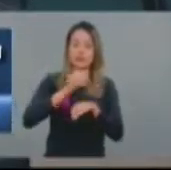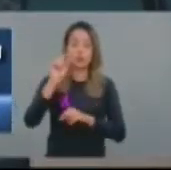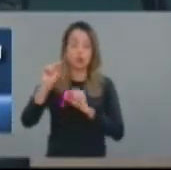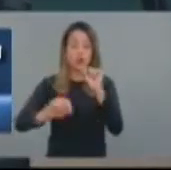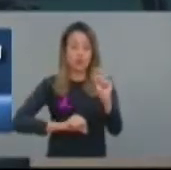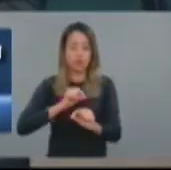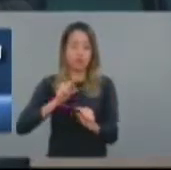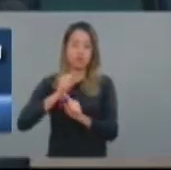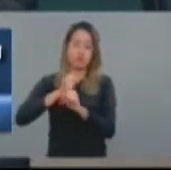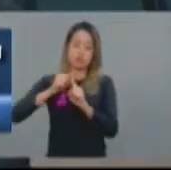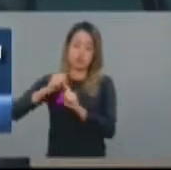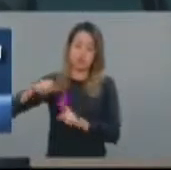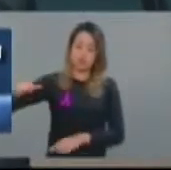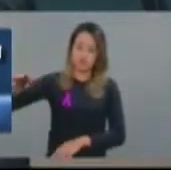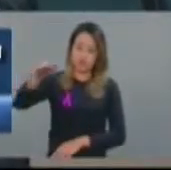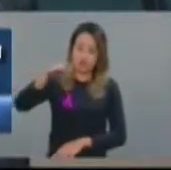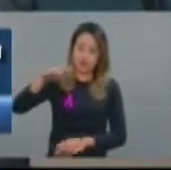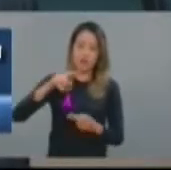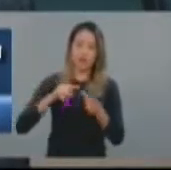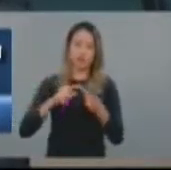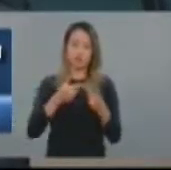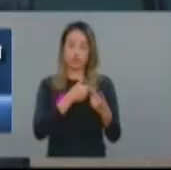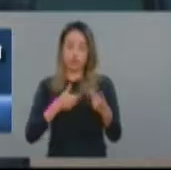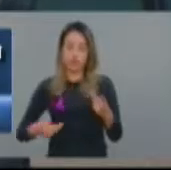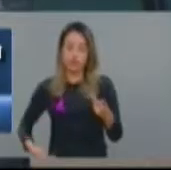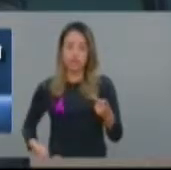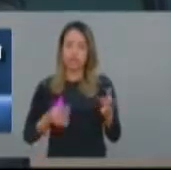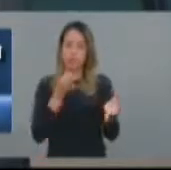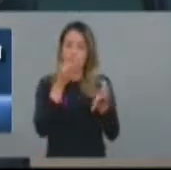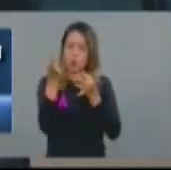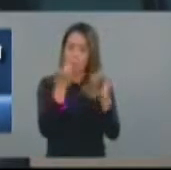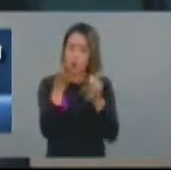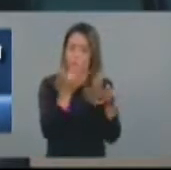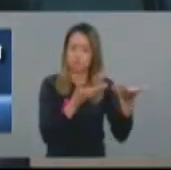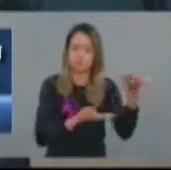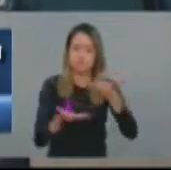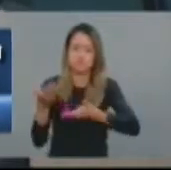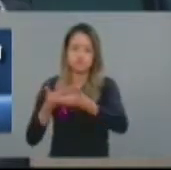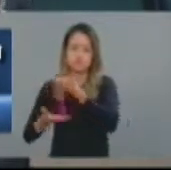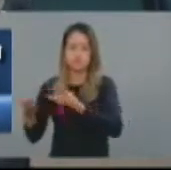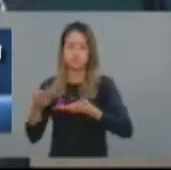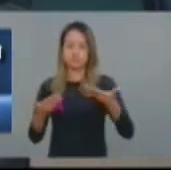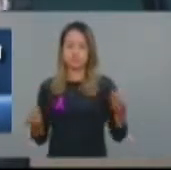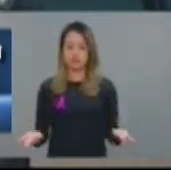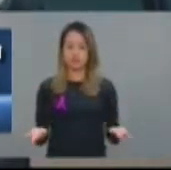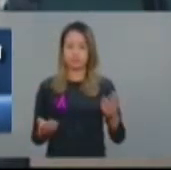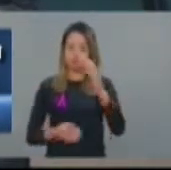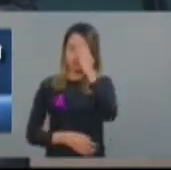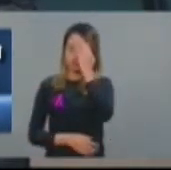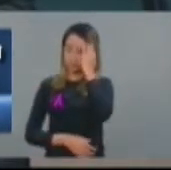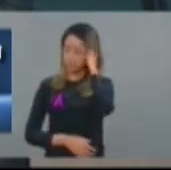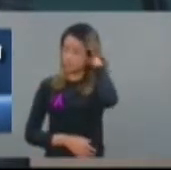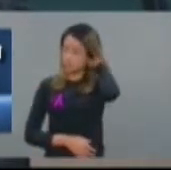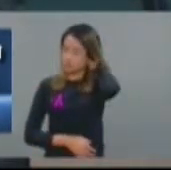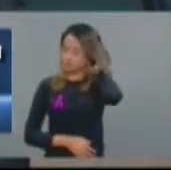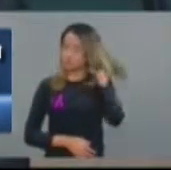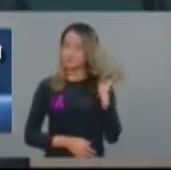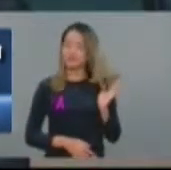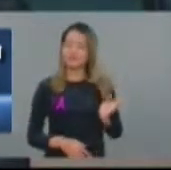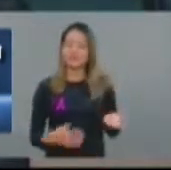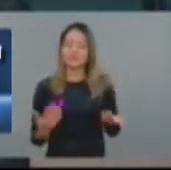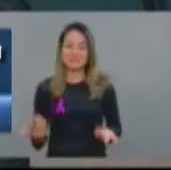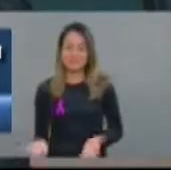prefeituras, o governo do estado e também a União, visando fortalecer o potencial econômico que é o